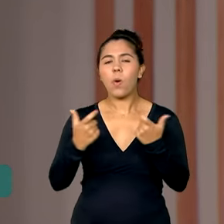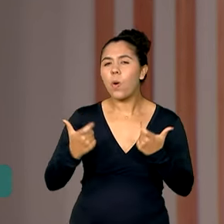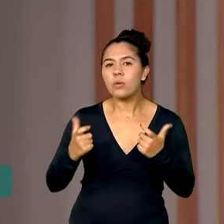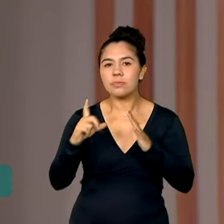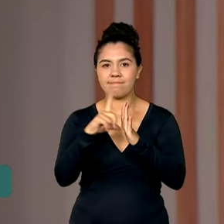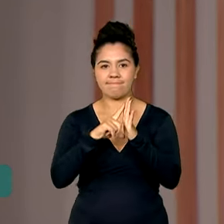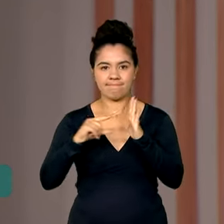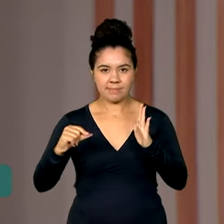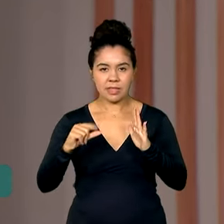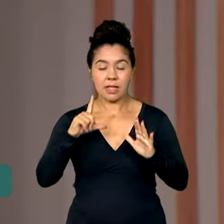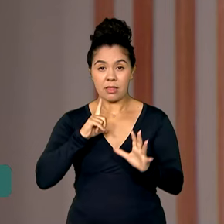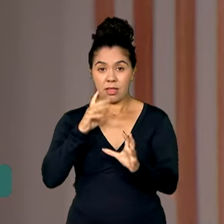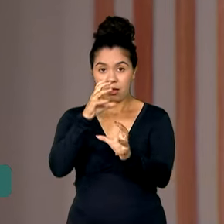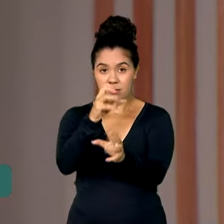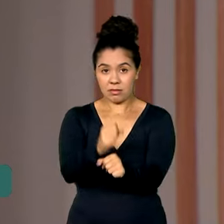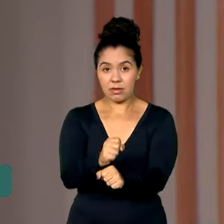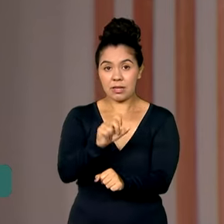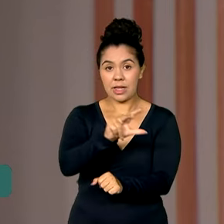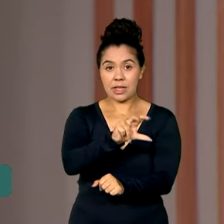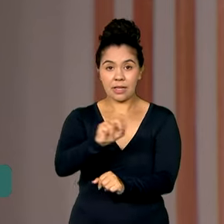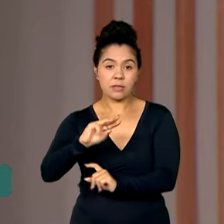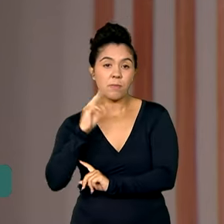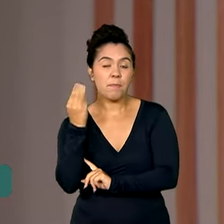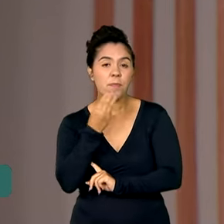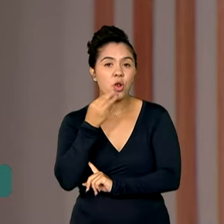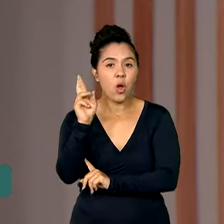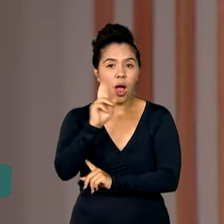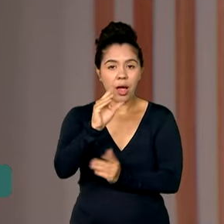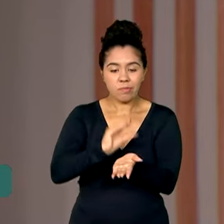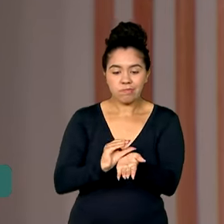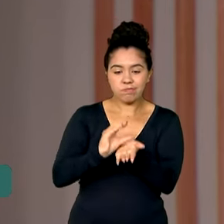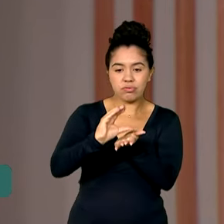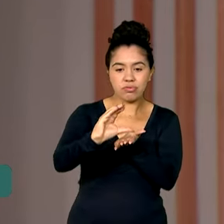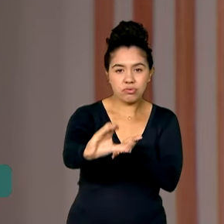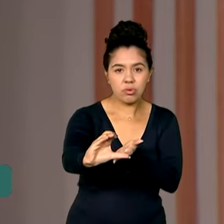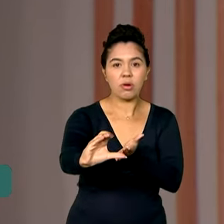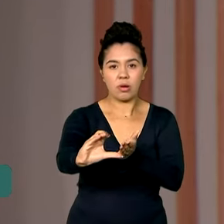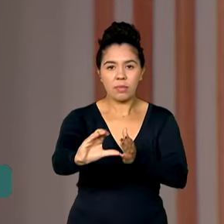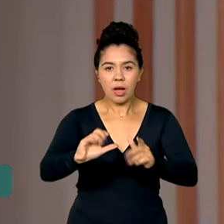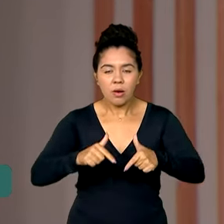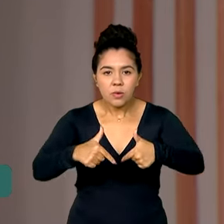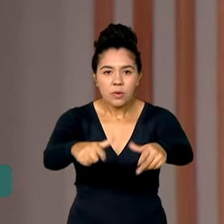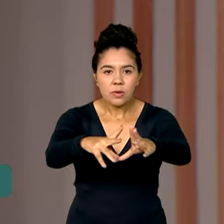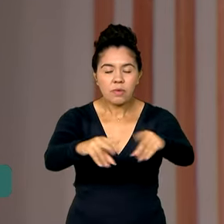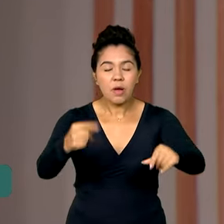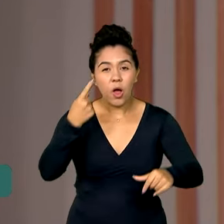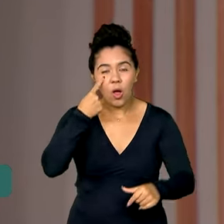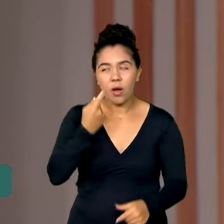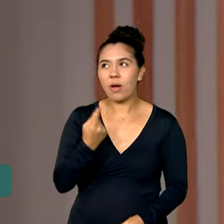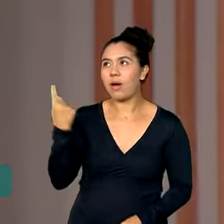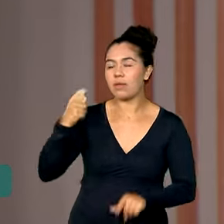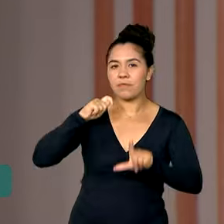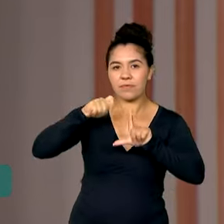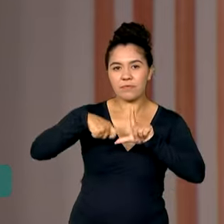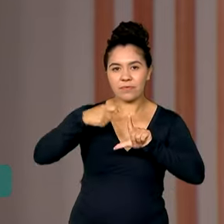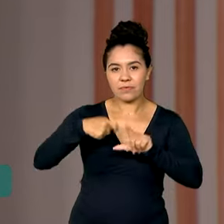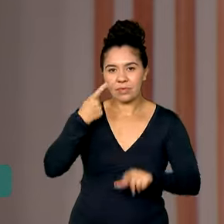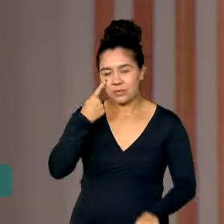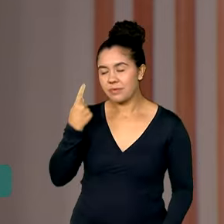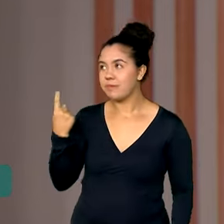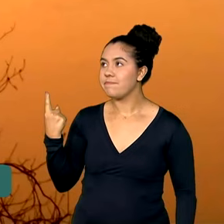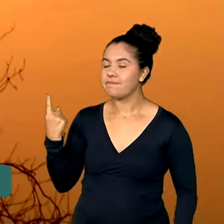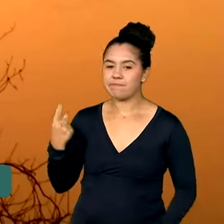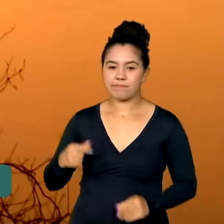mais de 500 milhões de reais para combater os focos de incêndio. Veja como está a situação na reportagem de Pablo